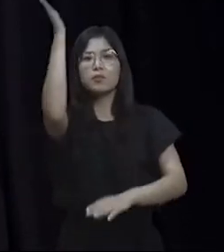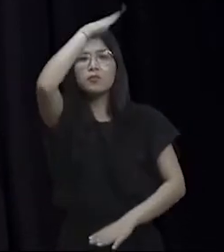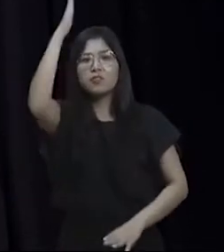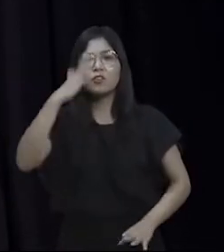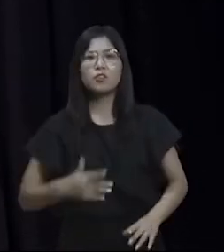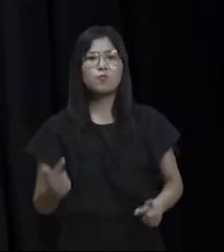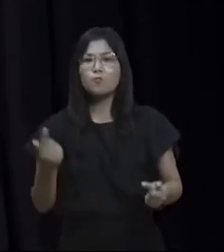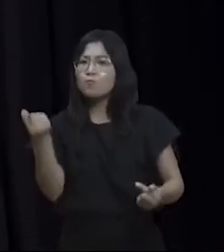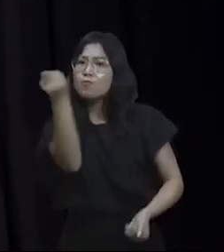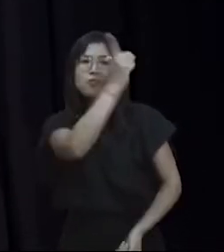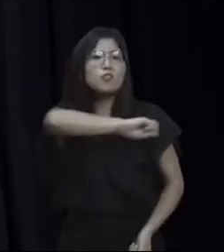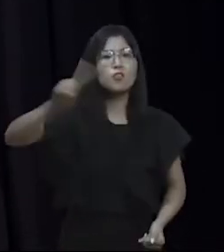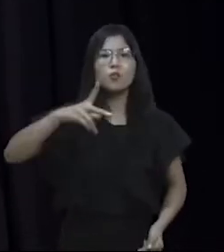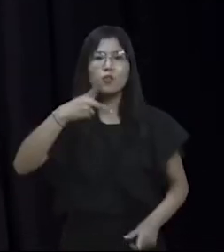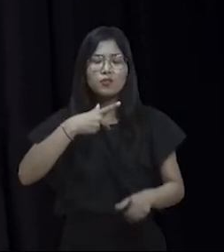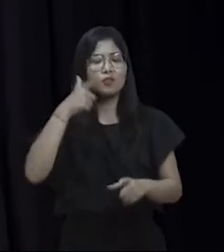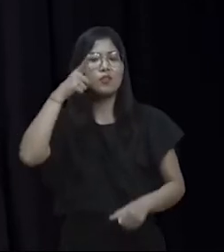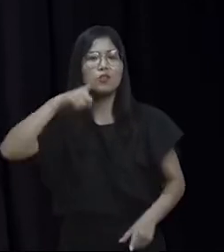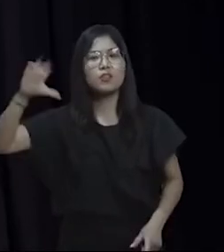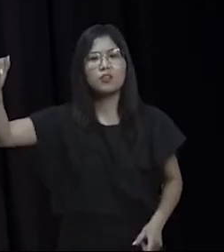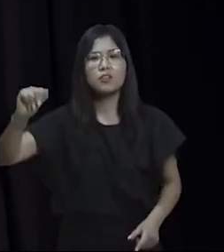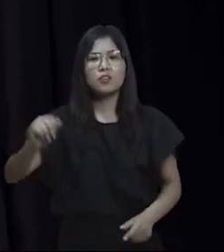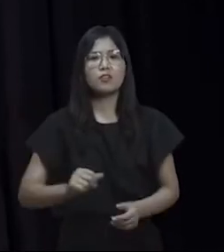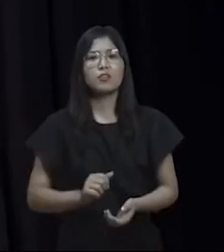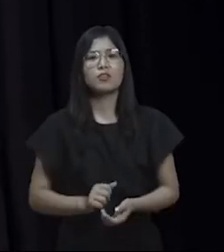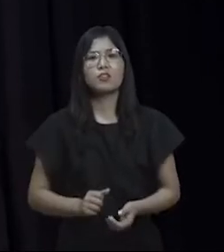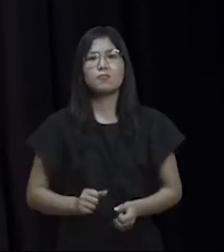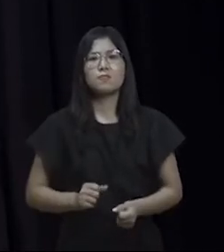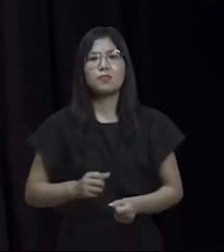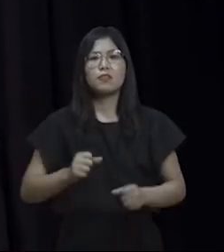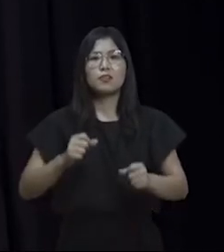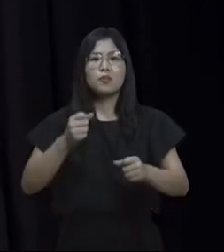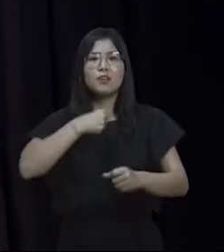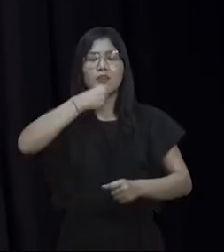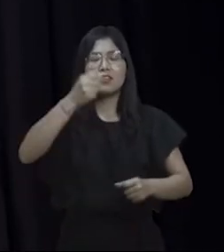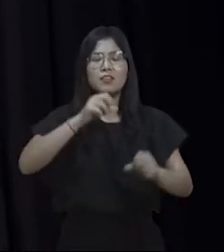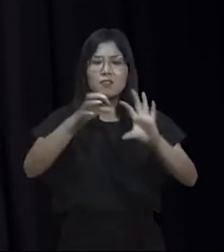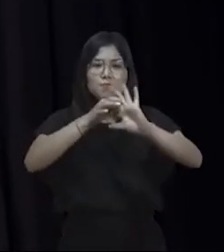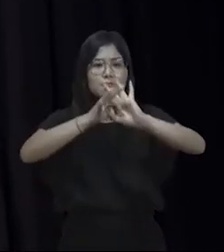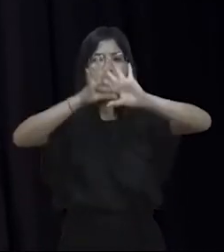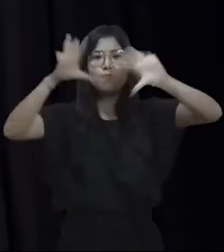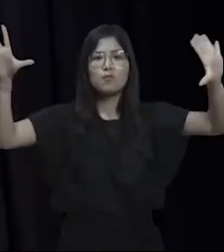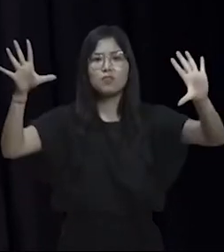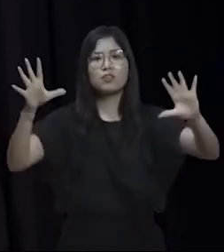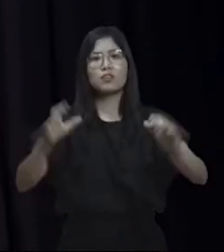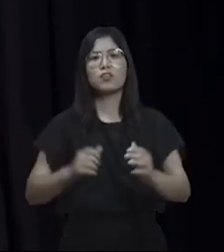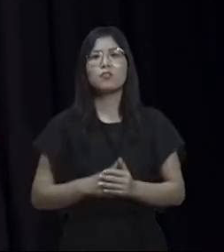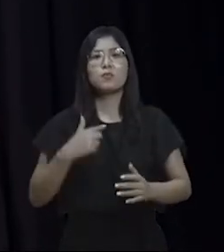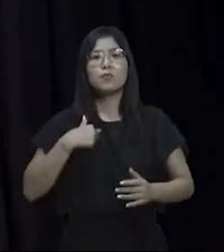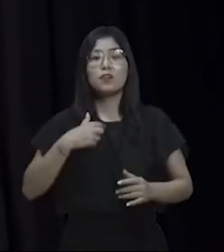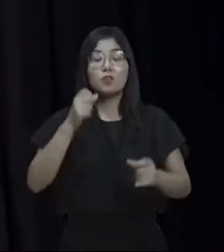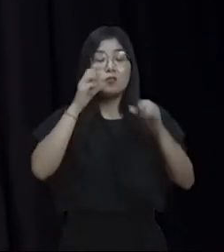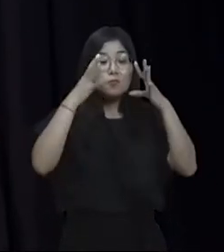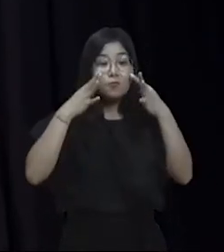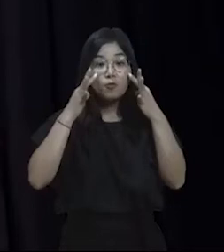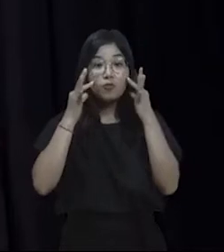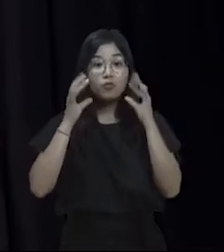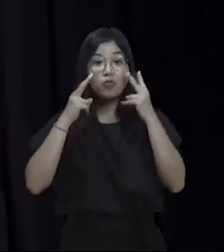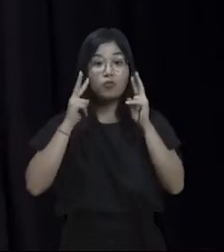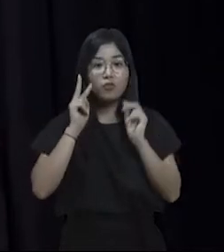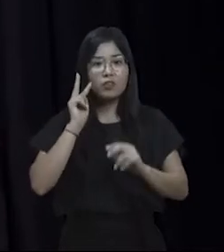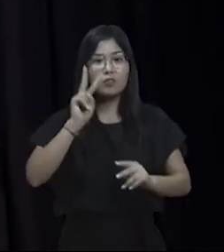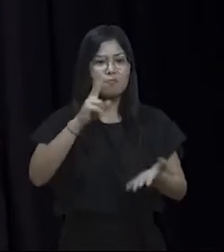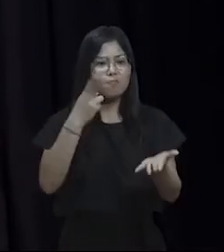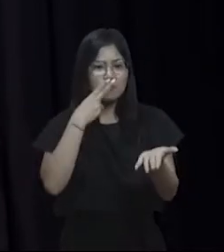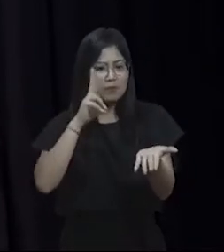conseguirão, enquanto tivermos uma imprensa livre, democrática e vigilante. Eu encerro dizendo que hoje eu recebi uma